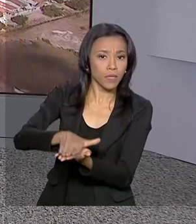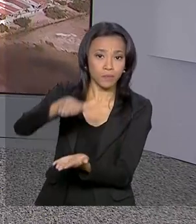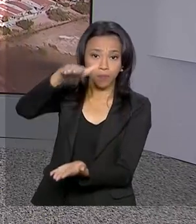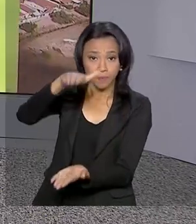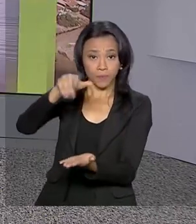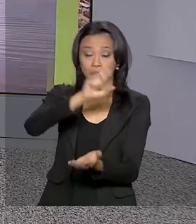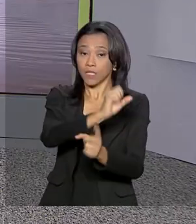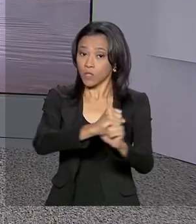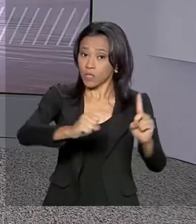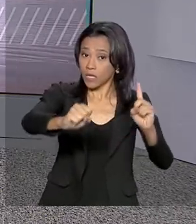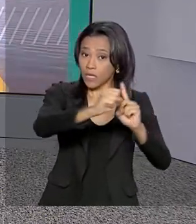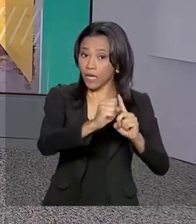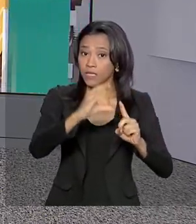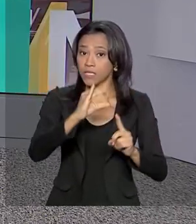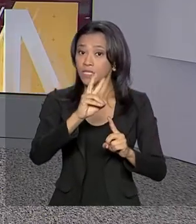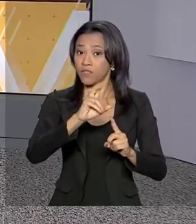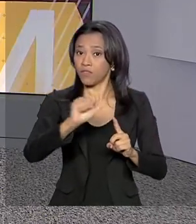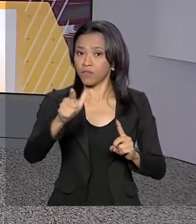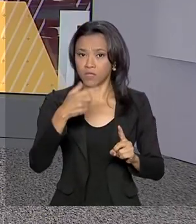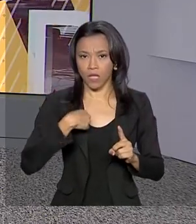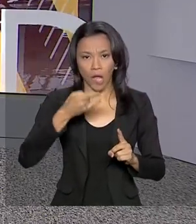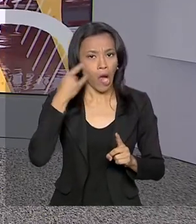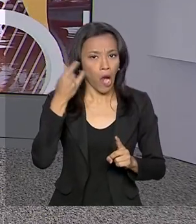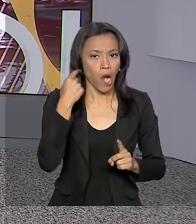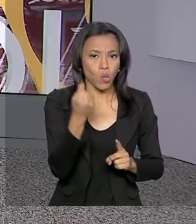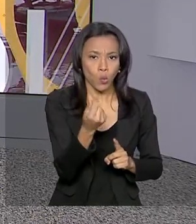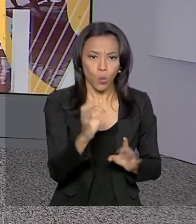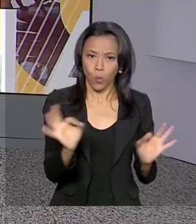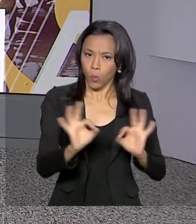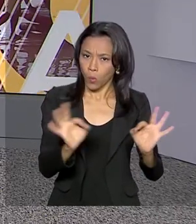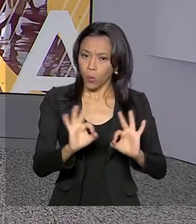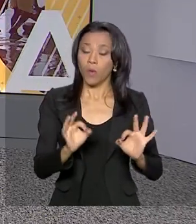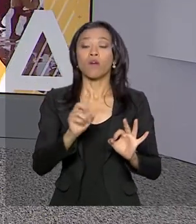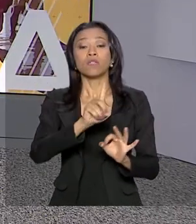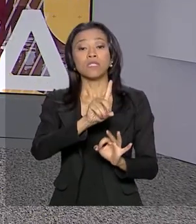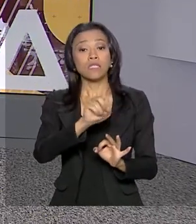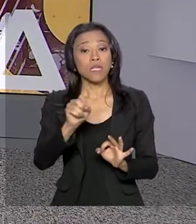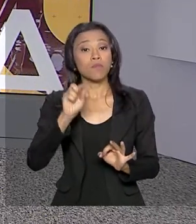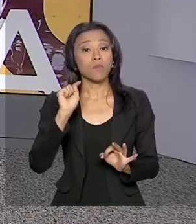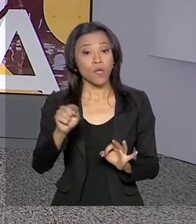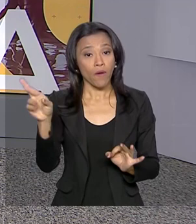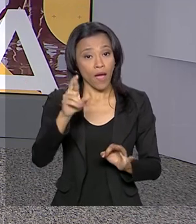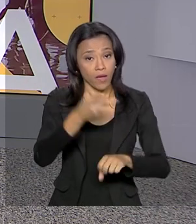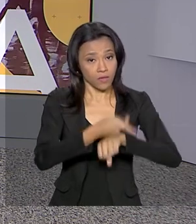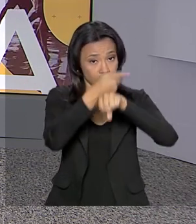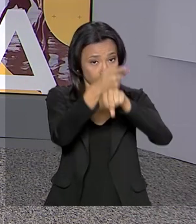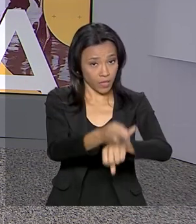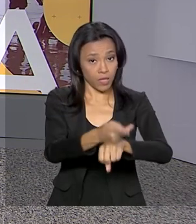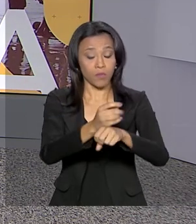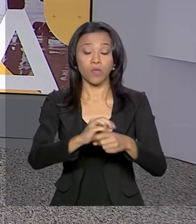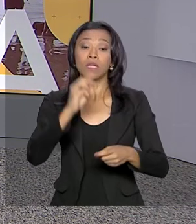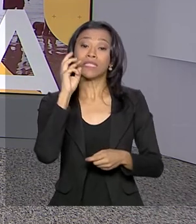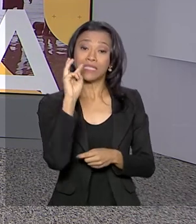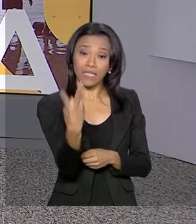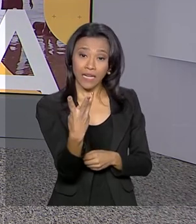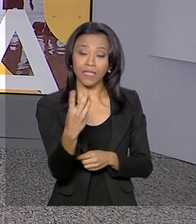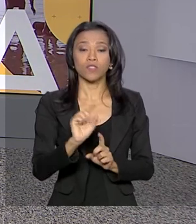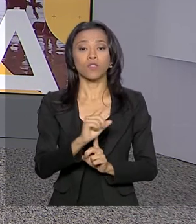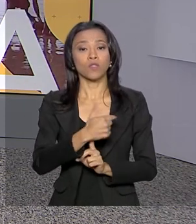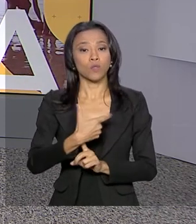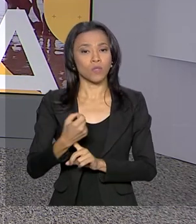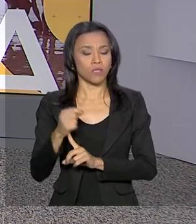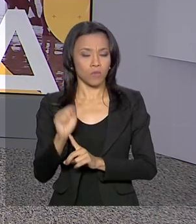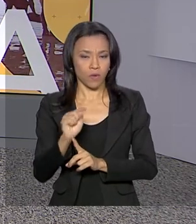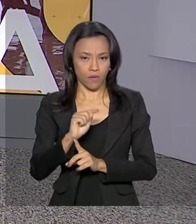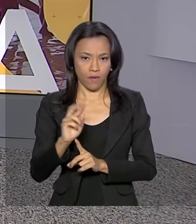civil sem fins lucrativos. Seis eventos vão receber 100 mil reais, três vão receber 200 mil reais e